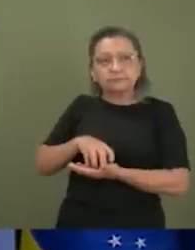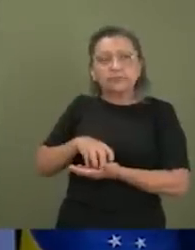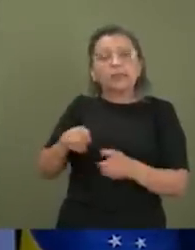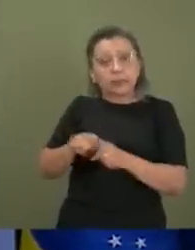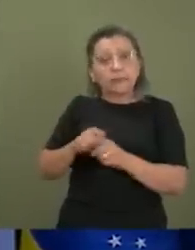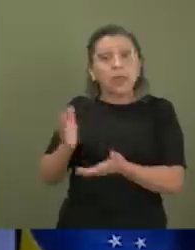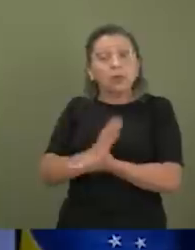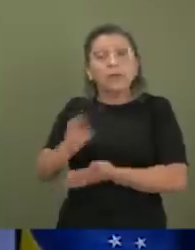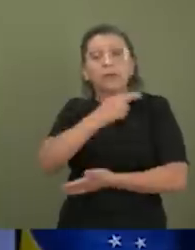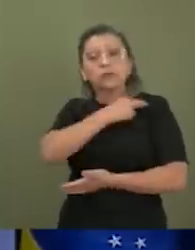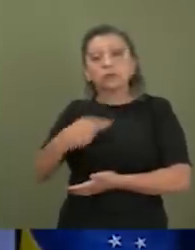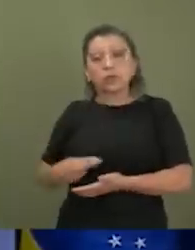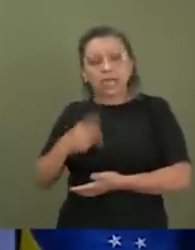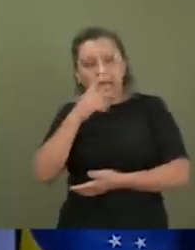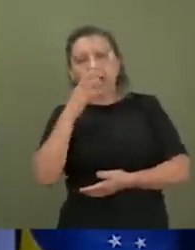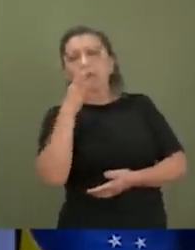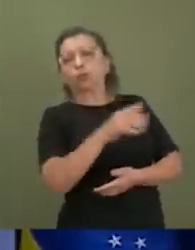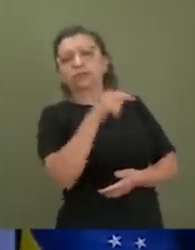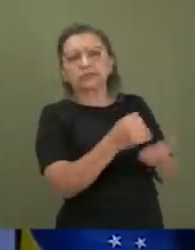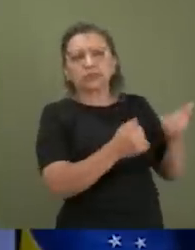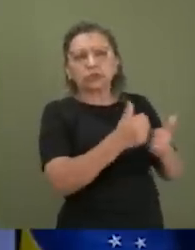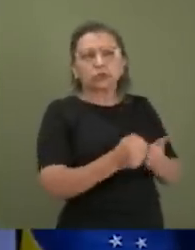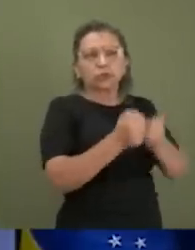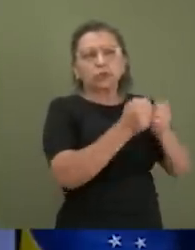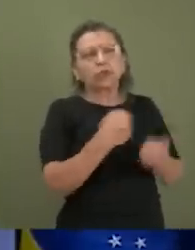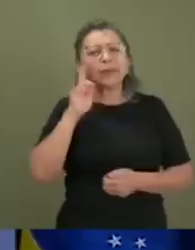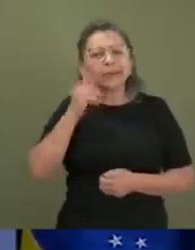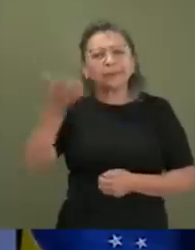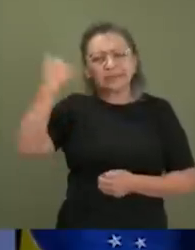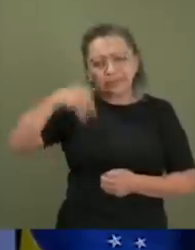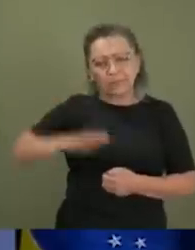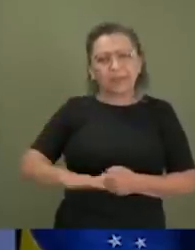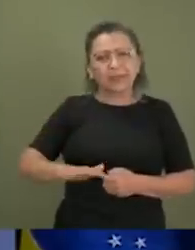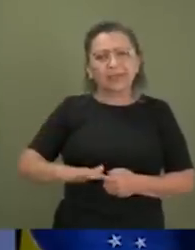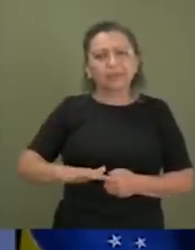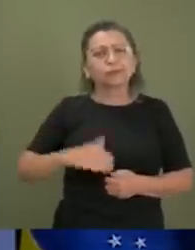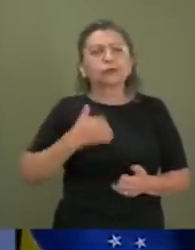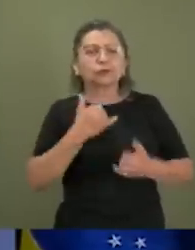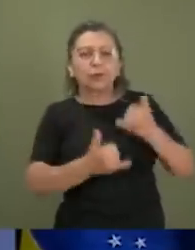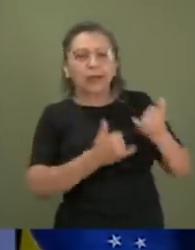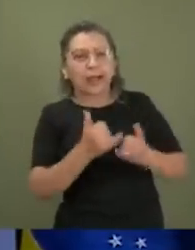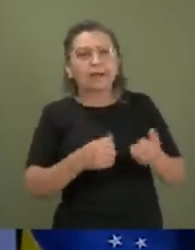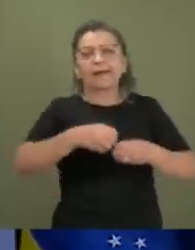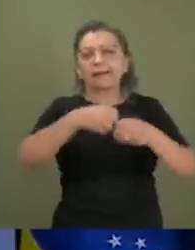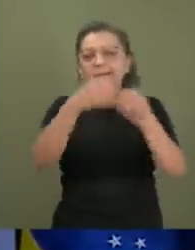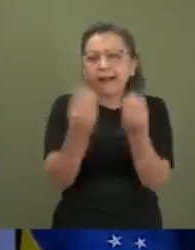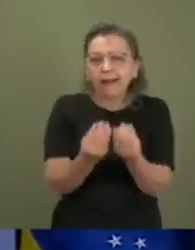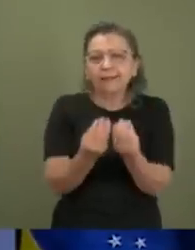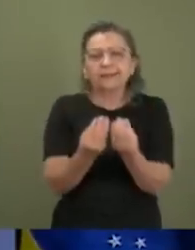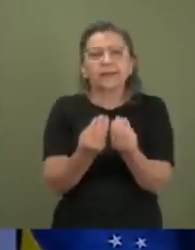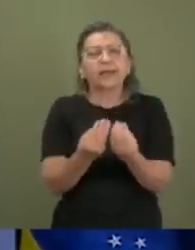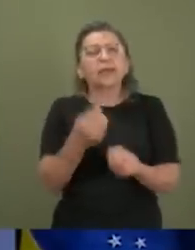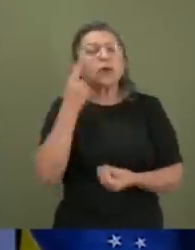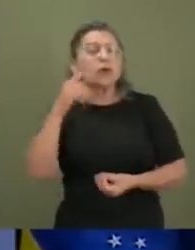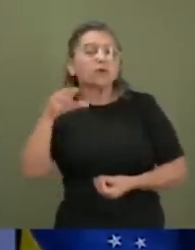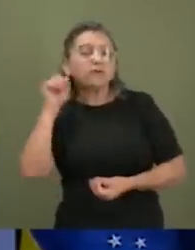religiosos, como se fosse algo... Eu me lembro, quando era criança e jogava cartas de Yu-Gi-Oh, ouvia na